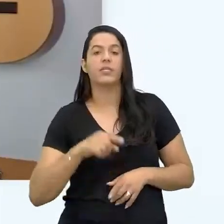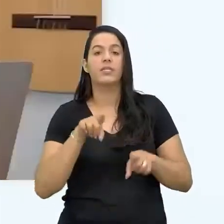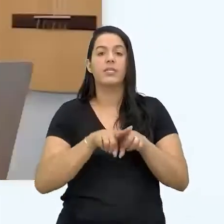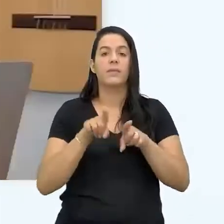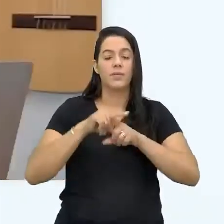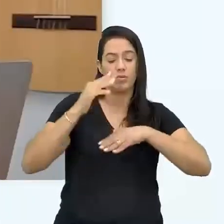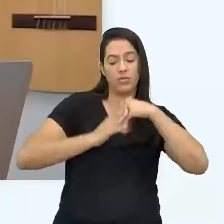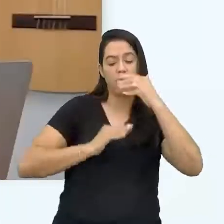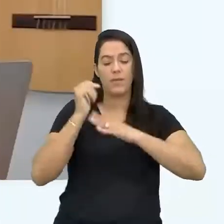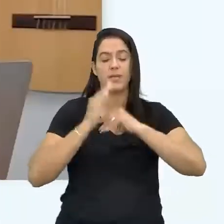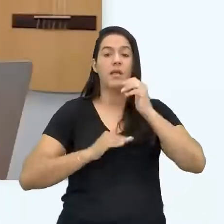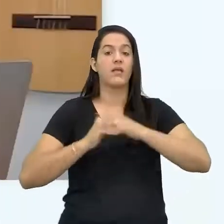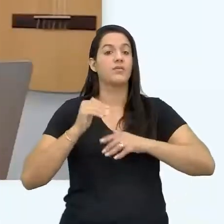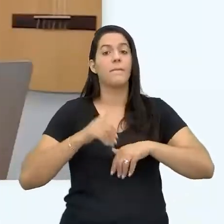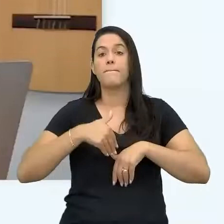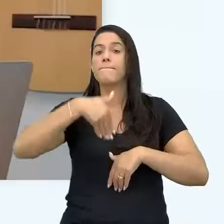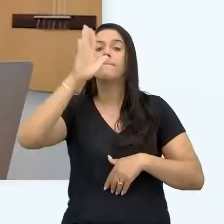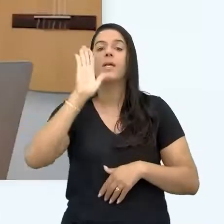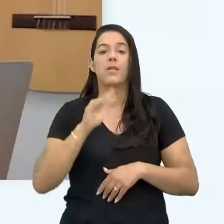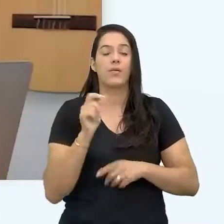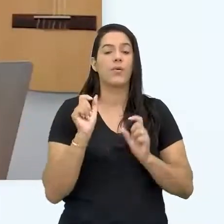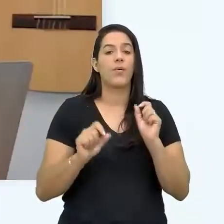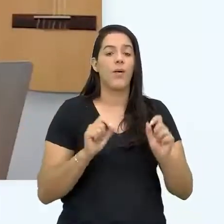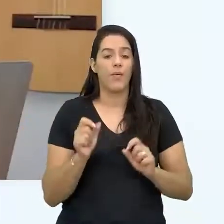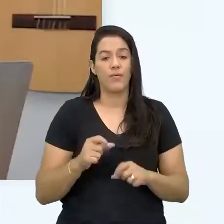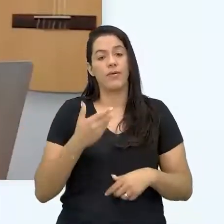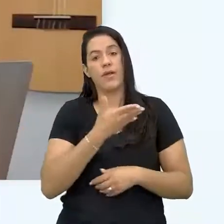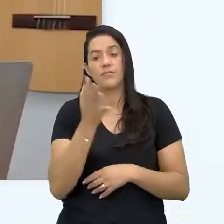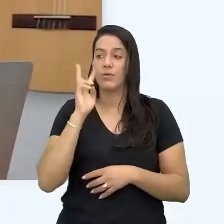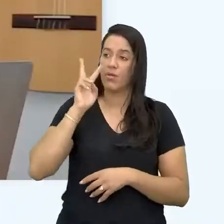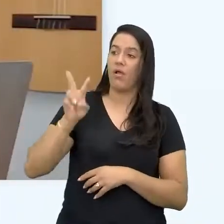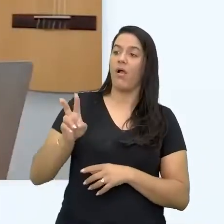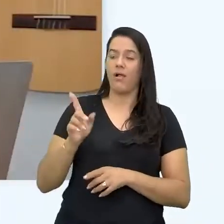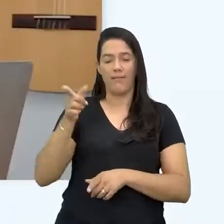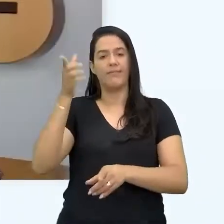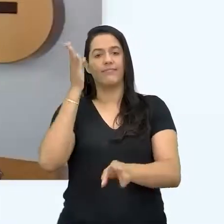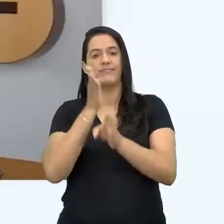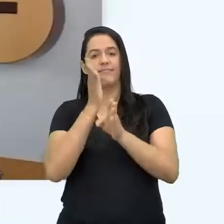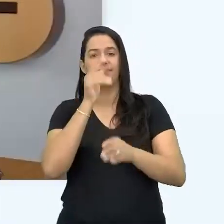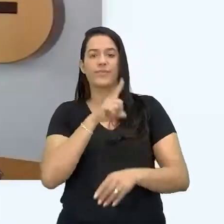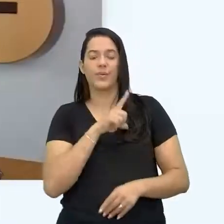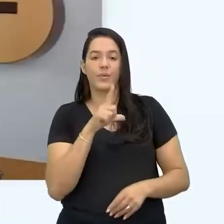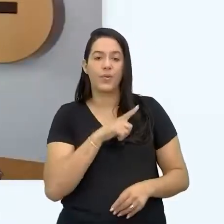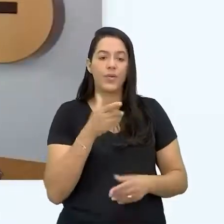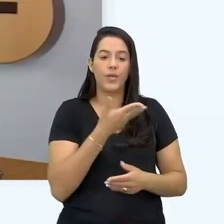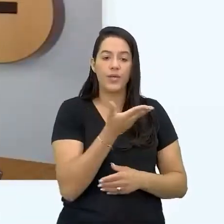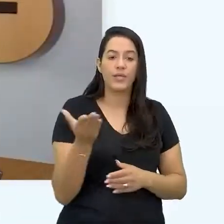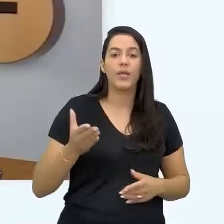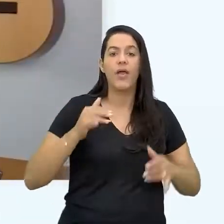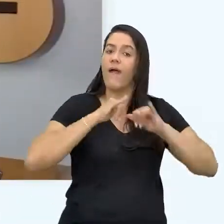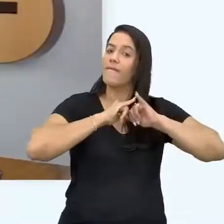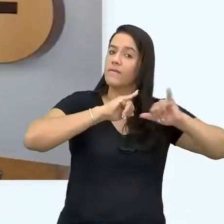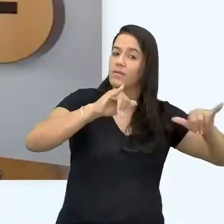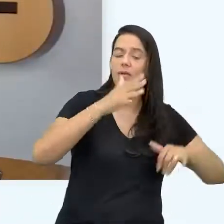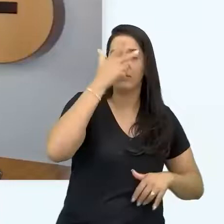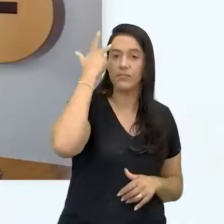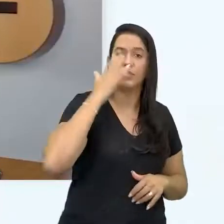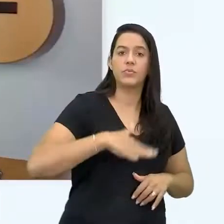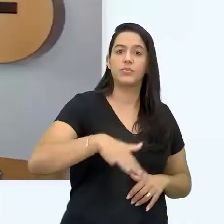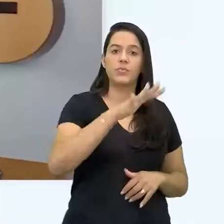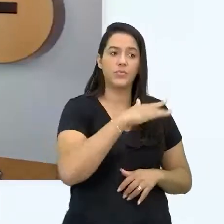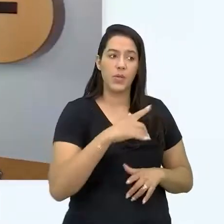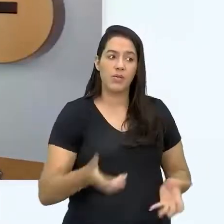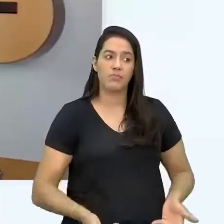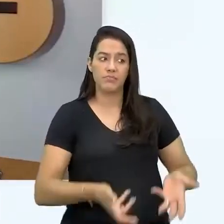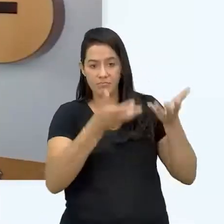habilidades. Então, não é enganar ninguém, é simplesmente elevar o que você tem de mais bacana. Comunicar isso pras pessoas, porque às vezes você é